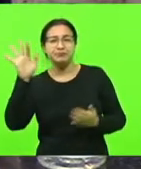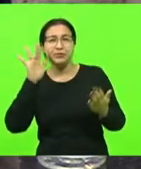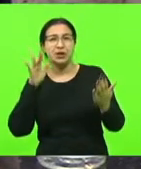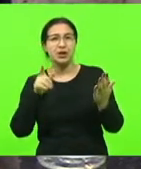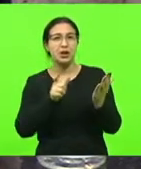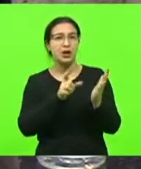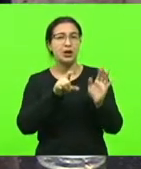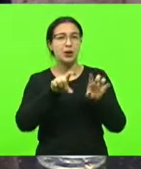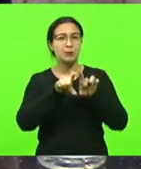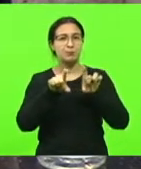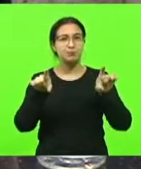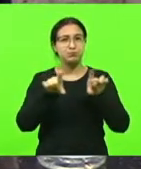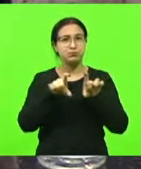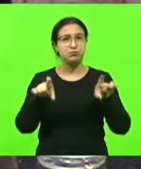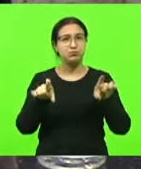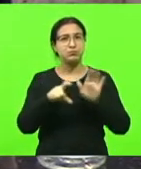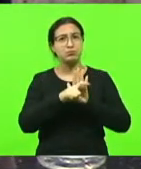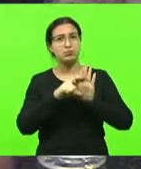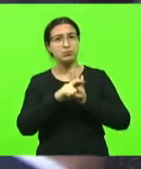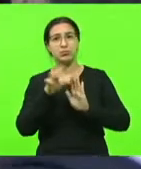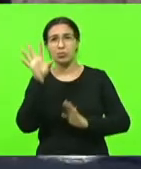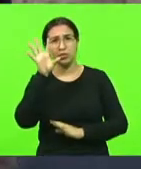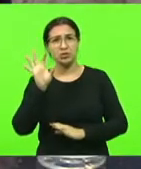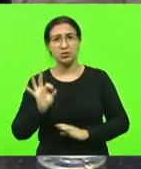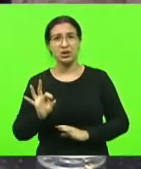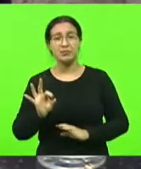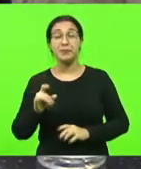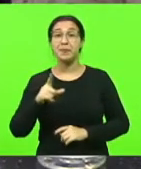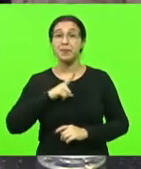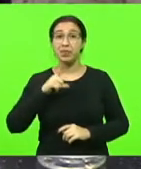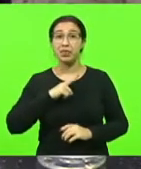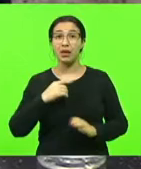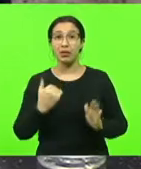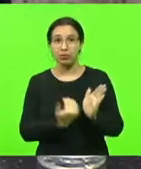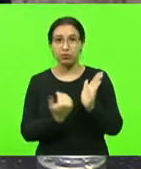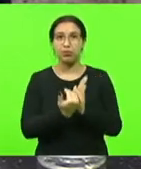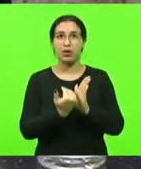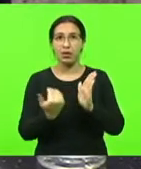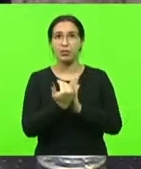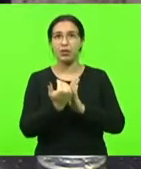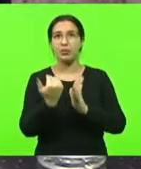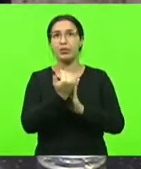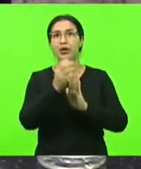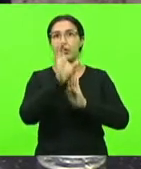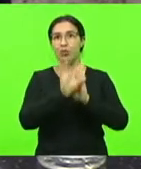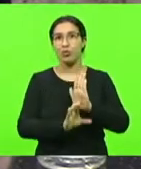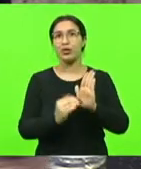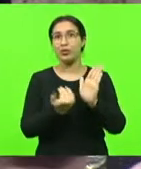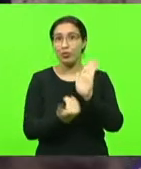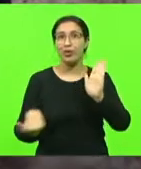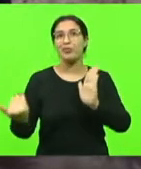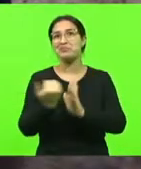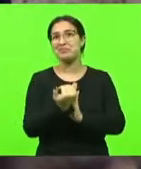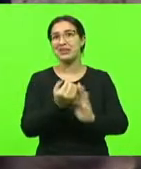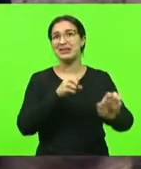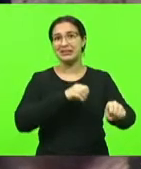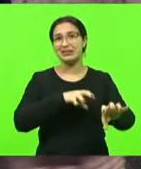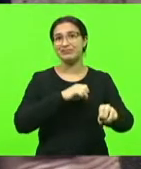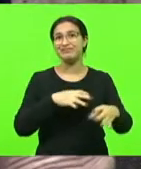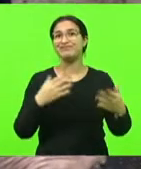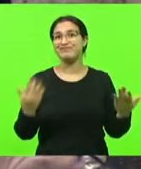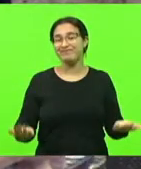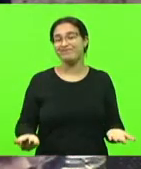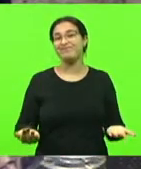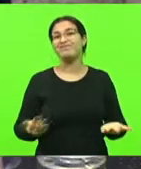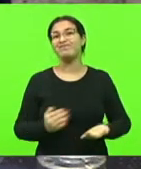mais e mais matérias extracurriculares. Sem dizer, nesse sentido, de ser